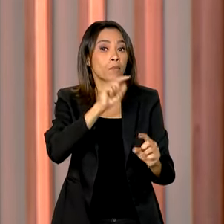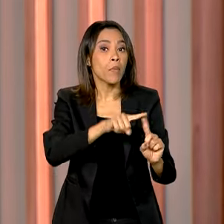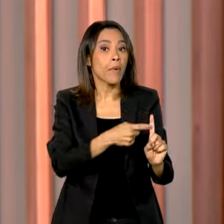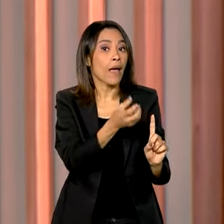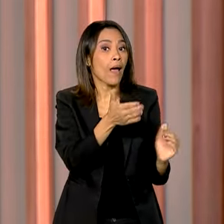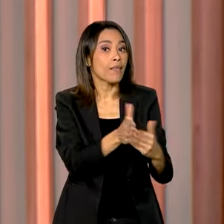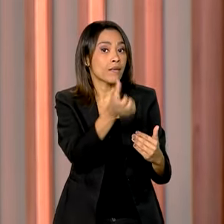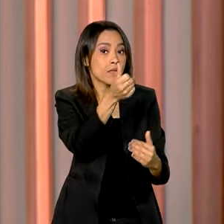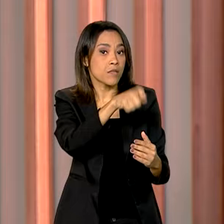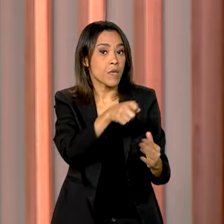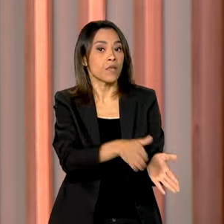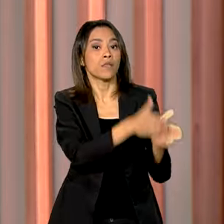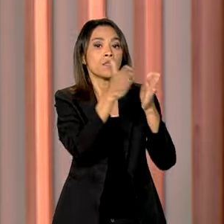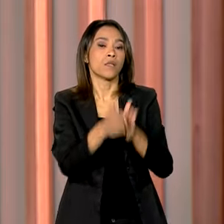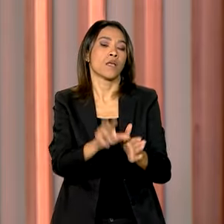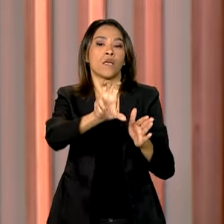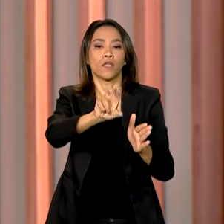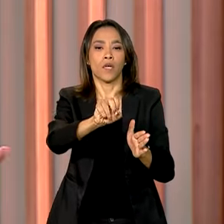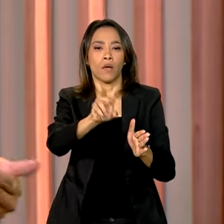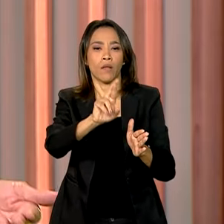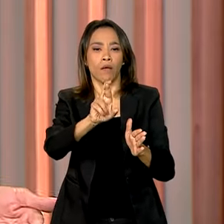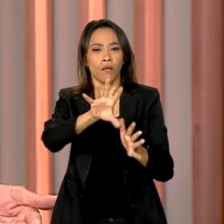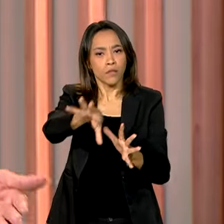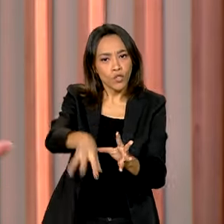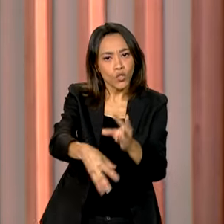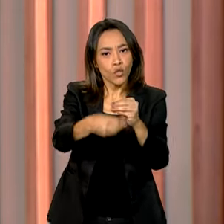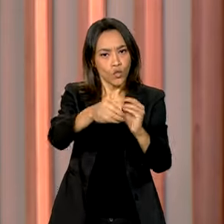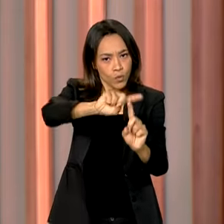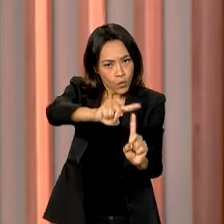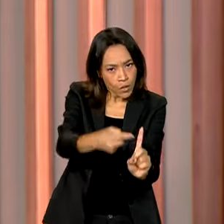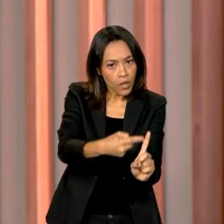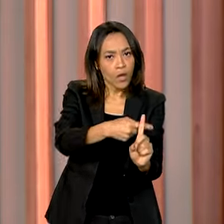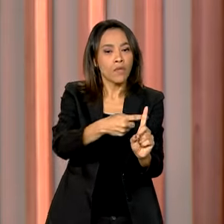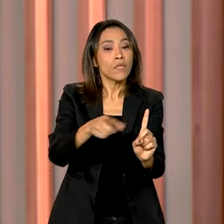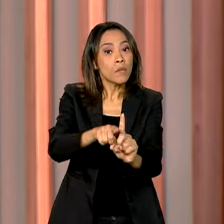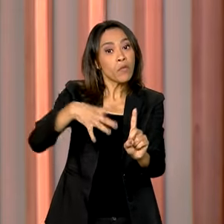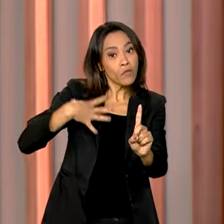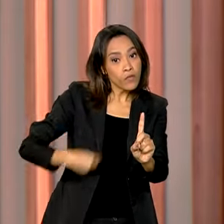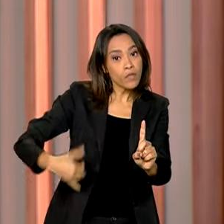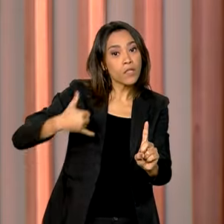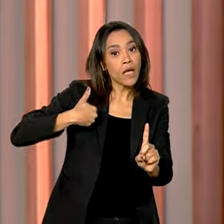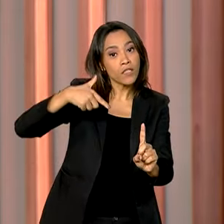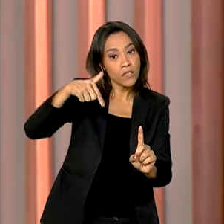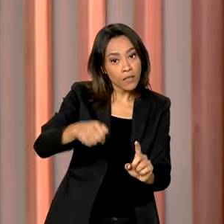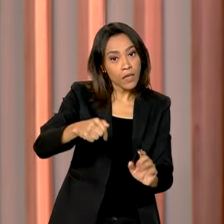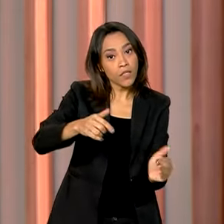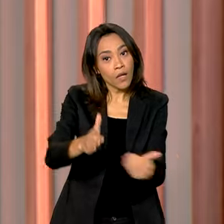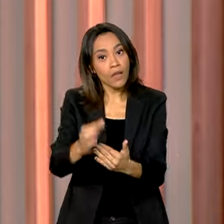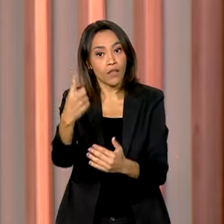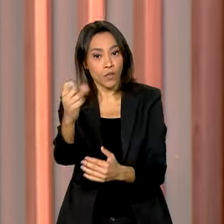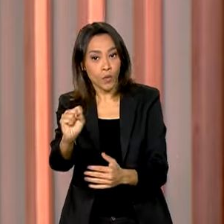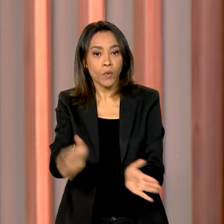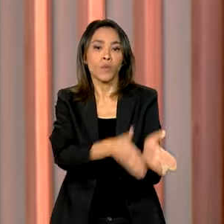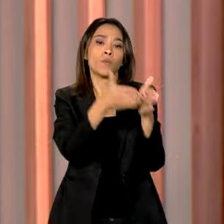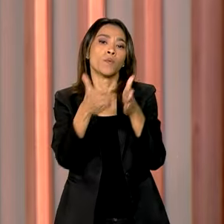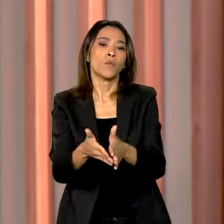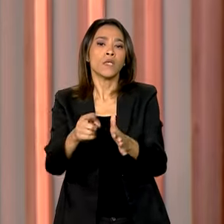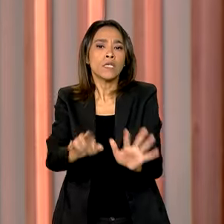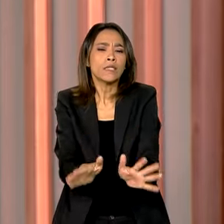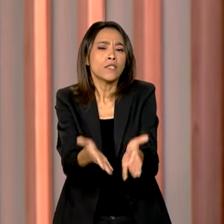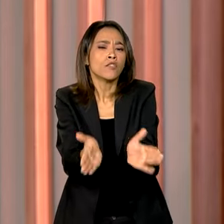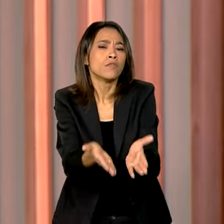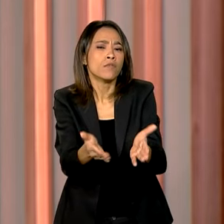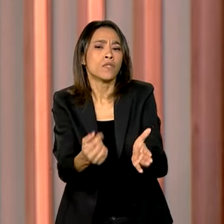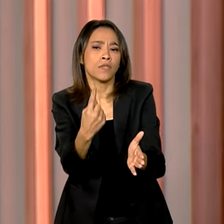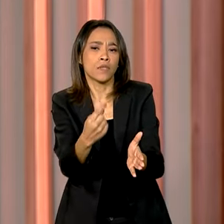O valor extra de 50 reais a famílias com gestantes e filhos de 7 a 18 anos. E o incentivo de